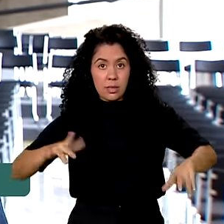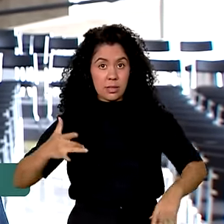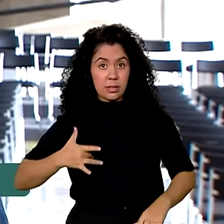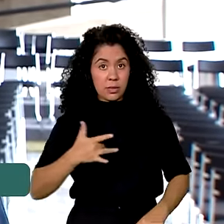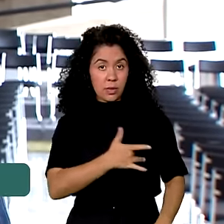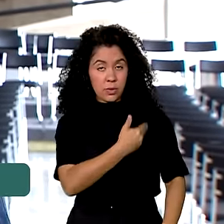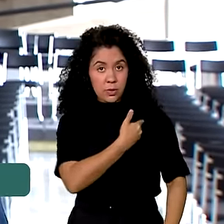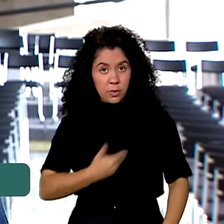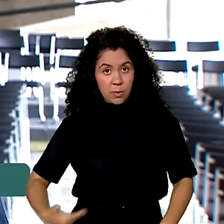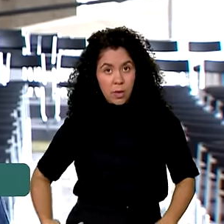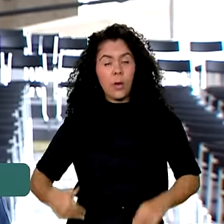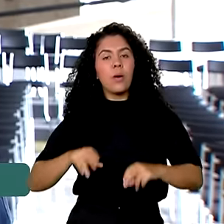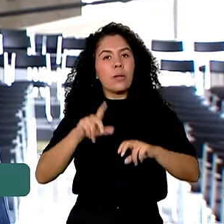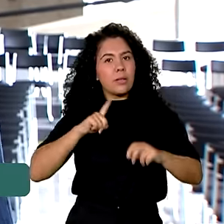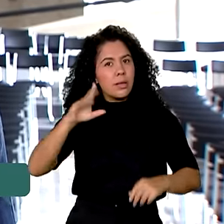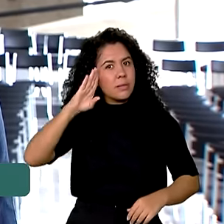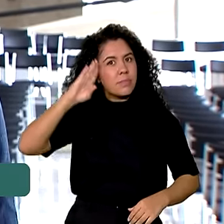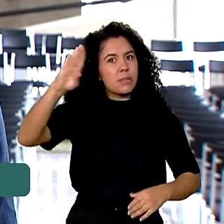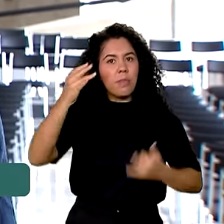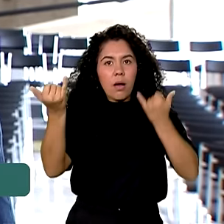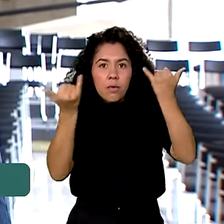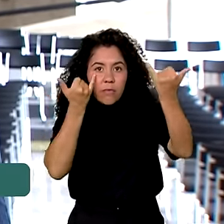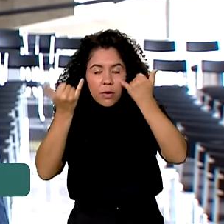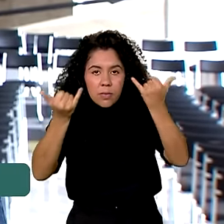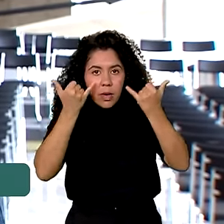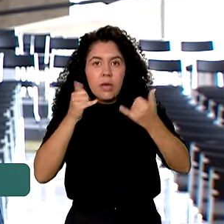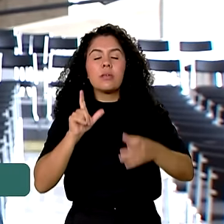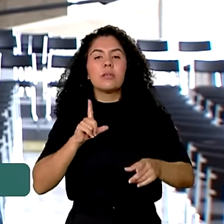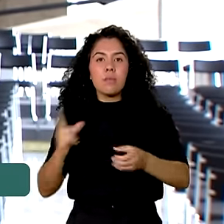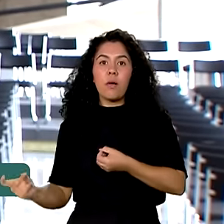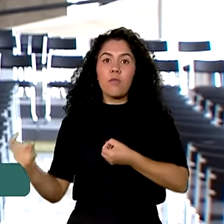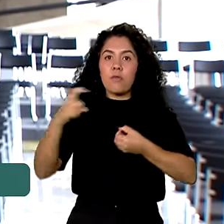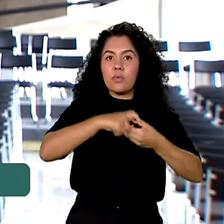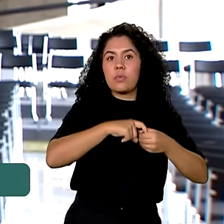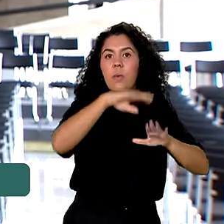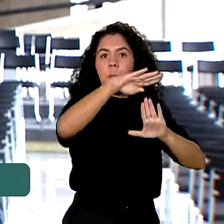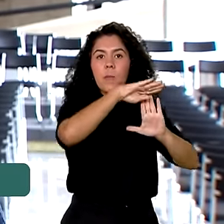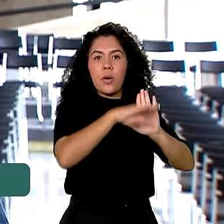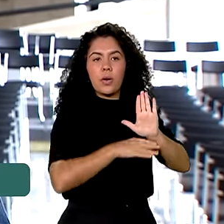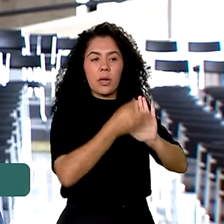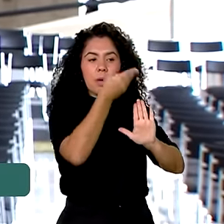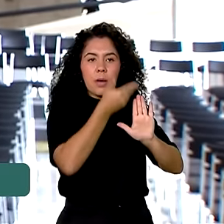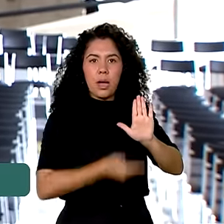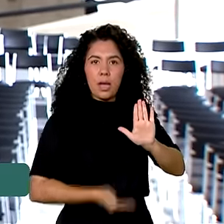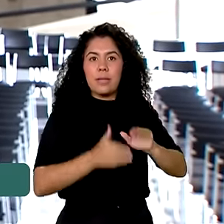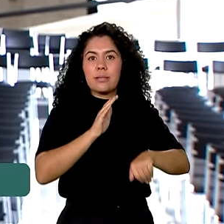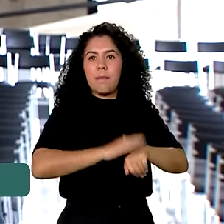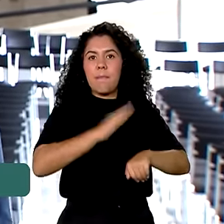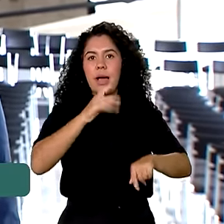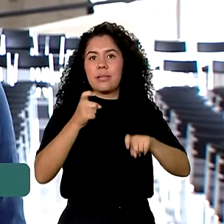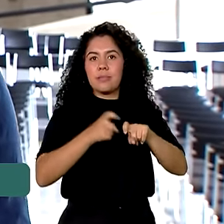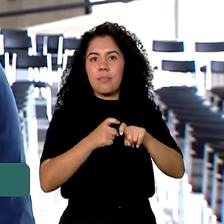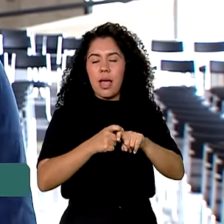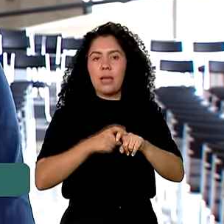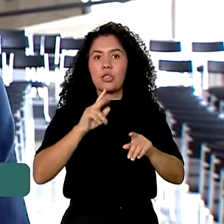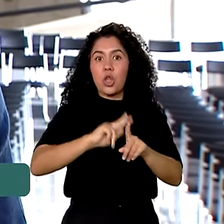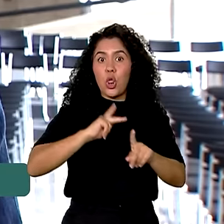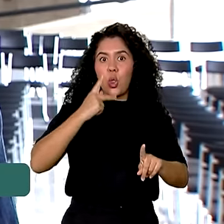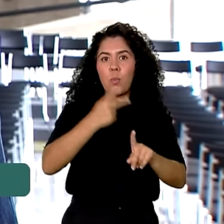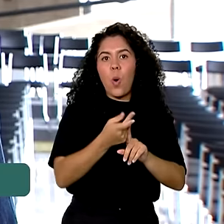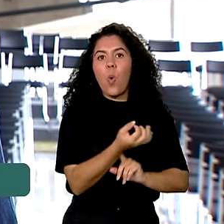edição, destaques para a retomada e ampliação do programa Mais Médicos, que dobrou o número de profissionais,